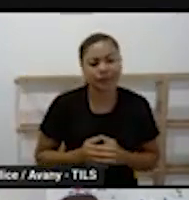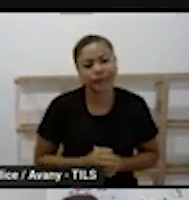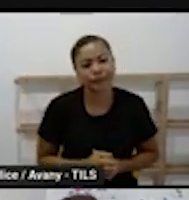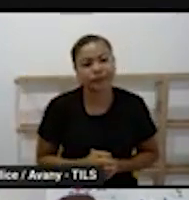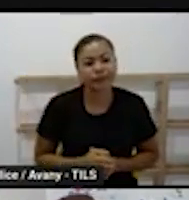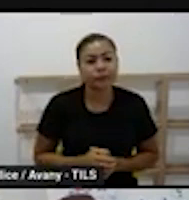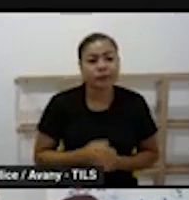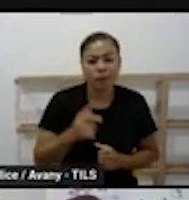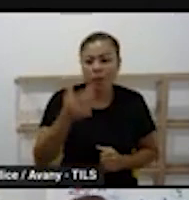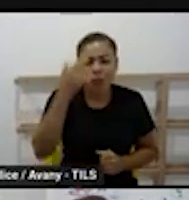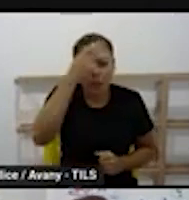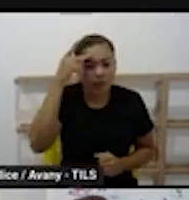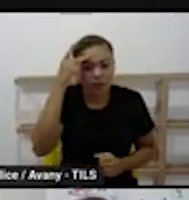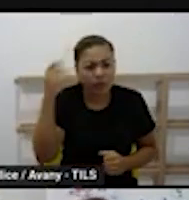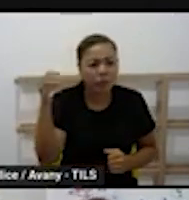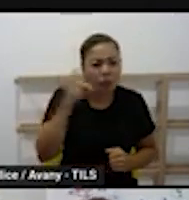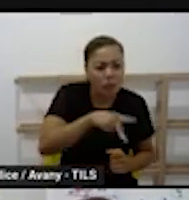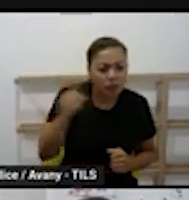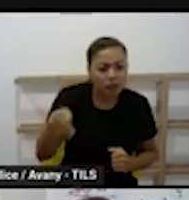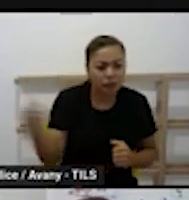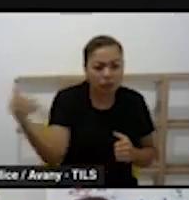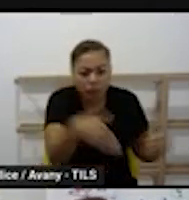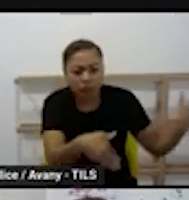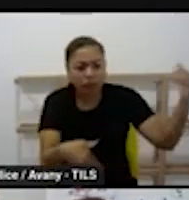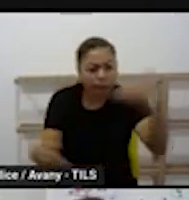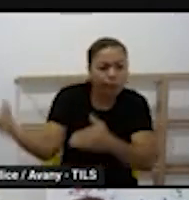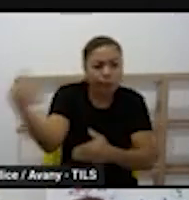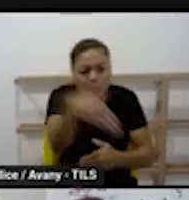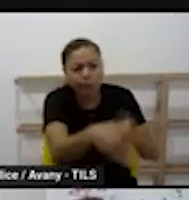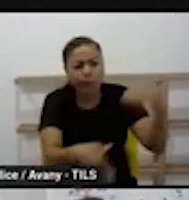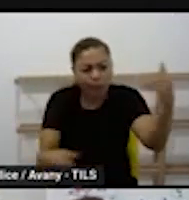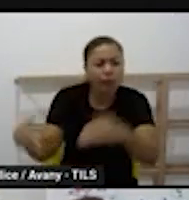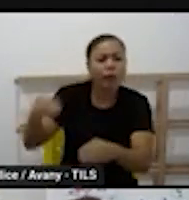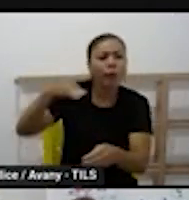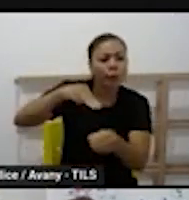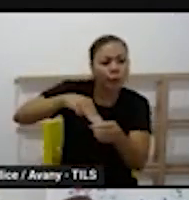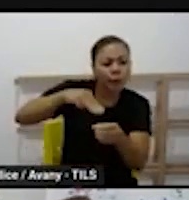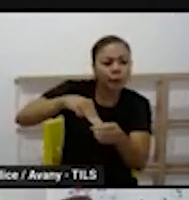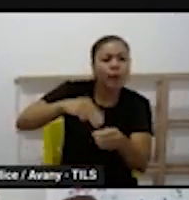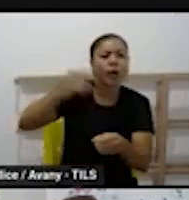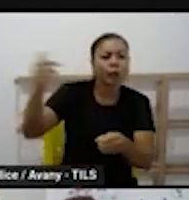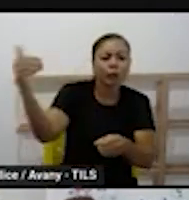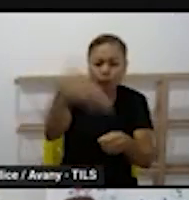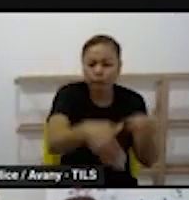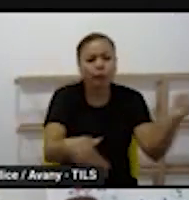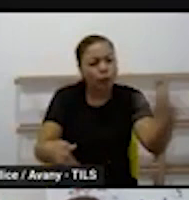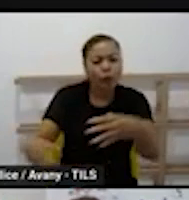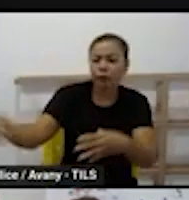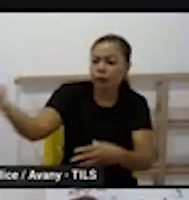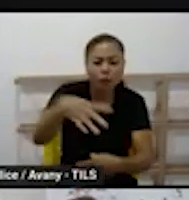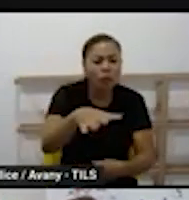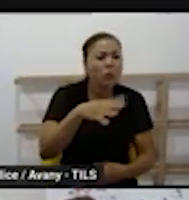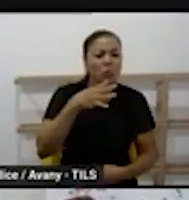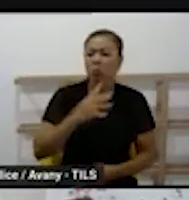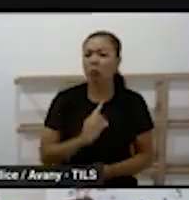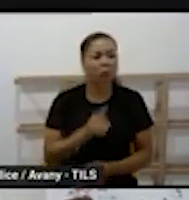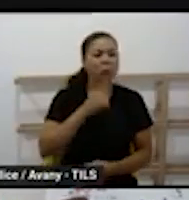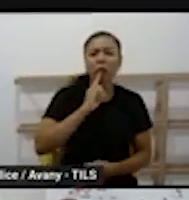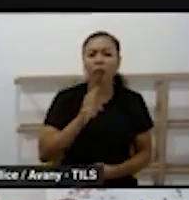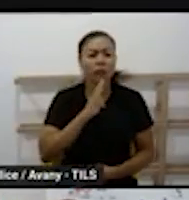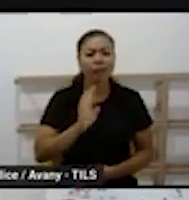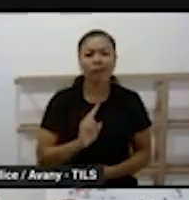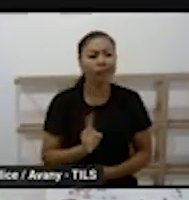nova chegando agora na rede, né? Nós tivemos a oportunidade de estar falando com os professores que